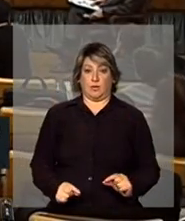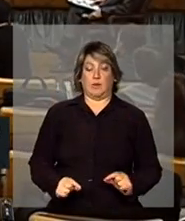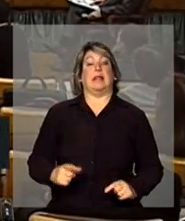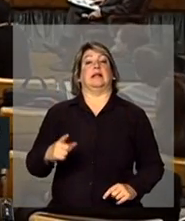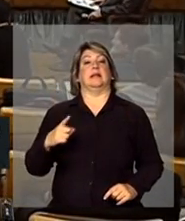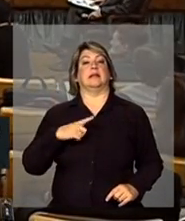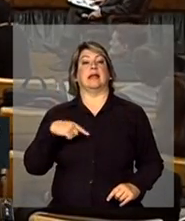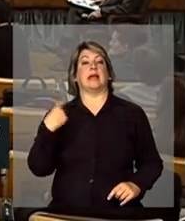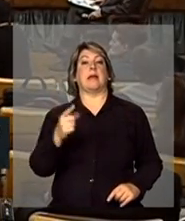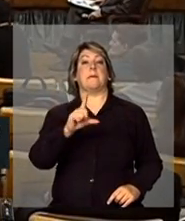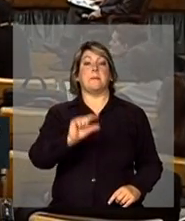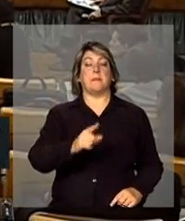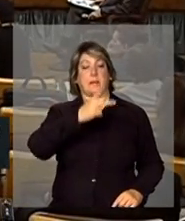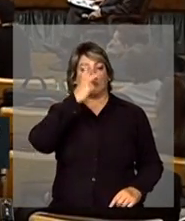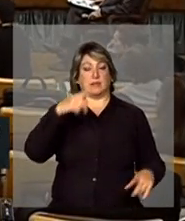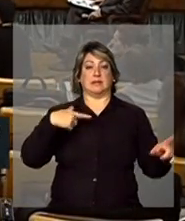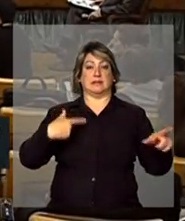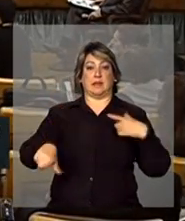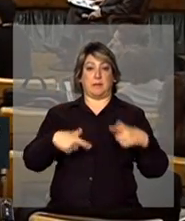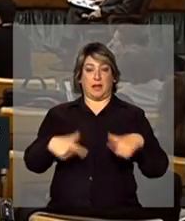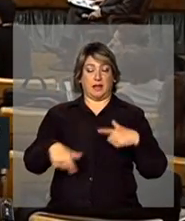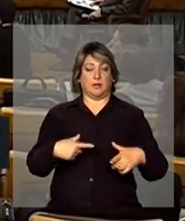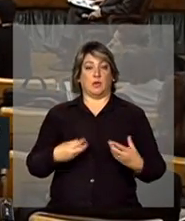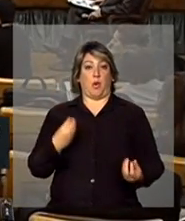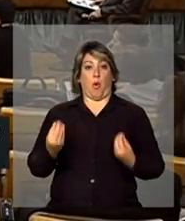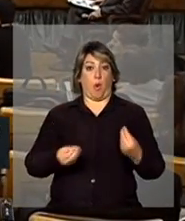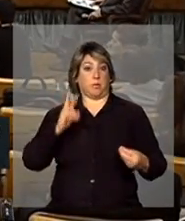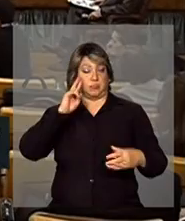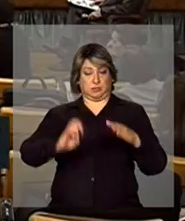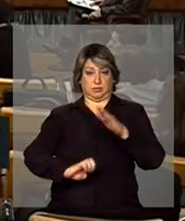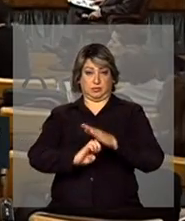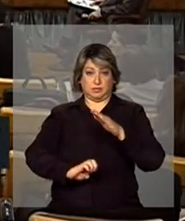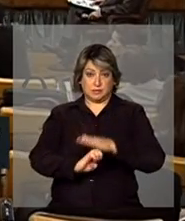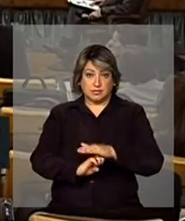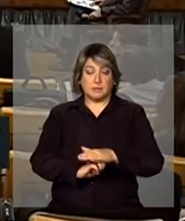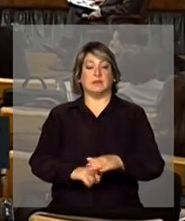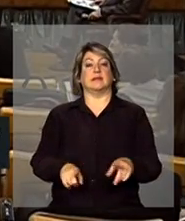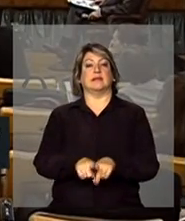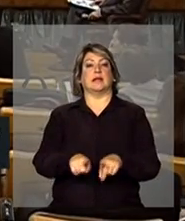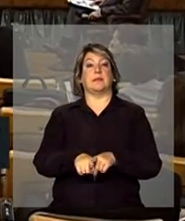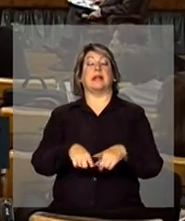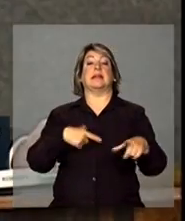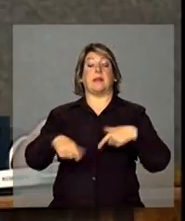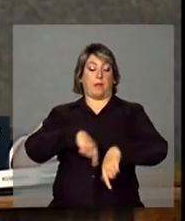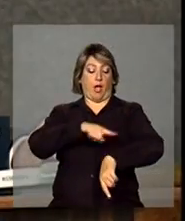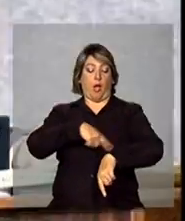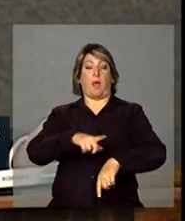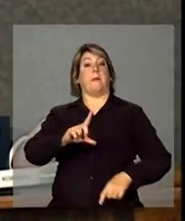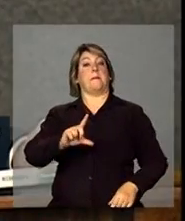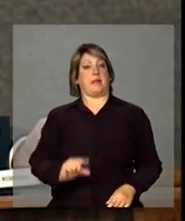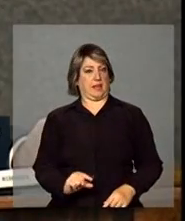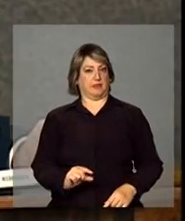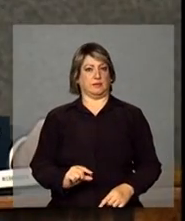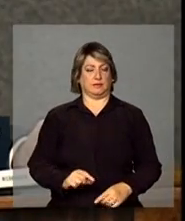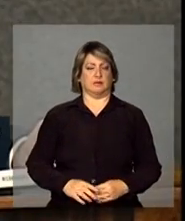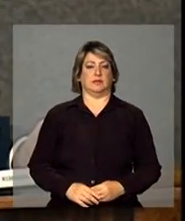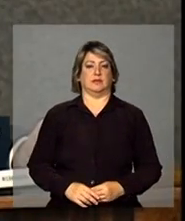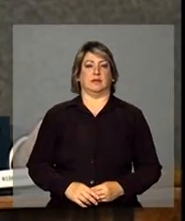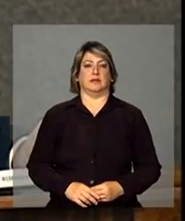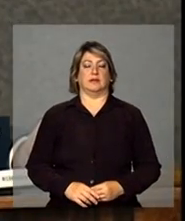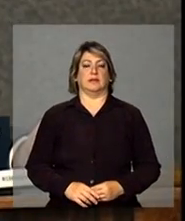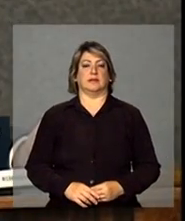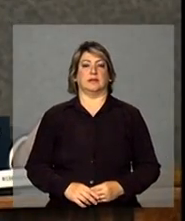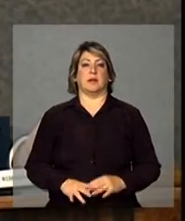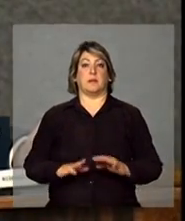menos pessoas trabalhando como empreendedores empreendedores e trabalhando menos horas. Agora,